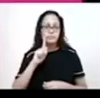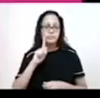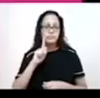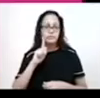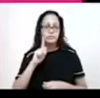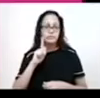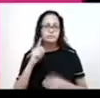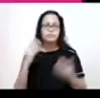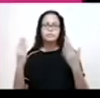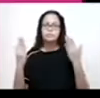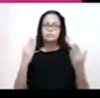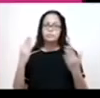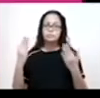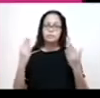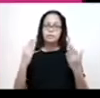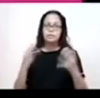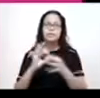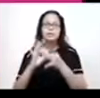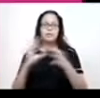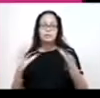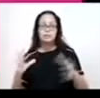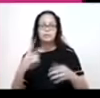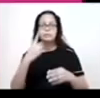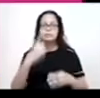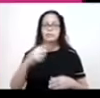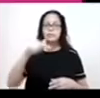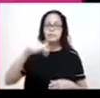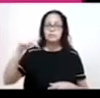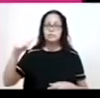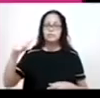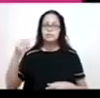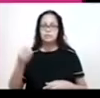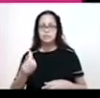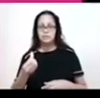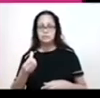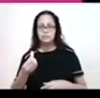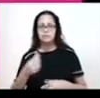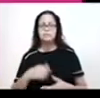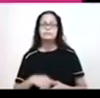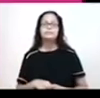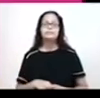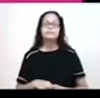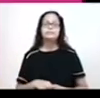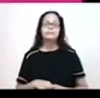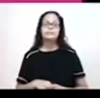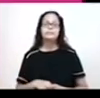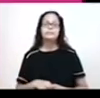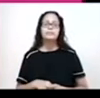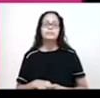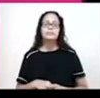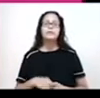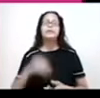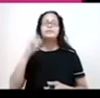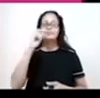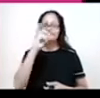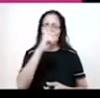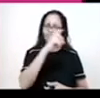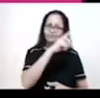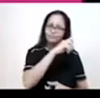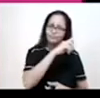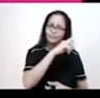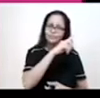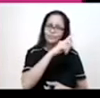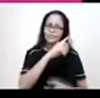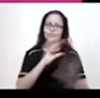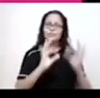comparado com os Estados Unidos, que teve a independência declarada em 1776. Isso ocasionou grandes dificuldades de